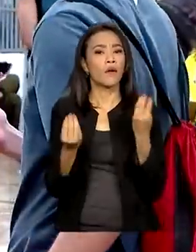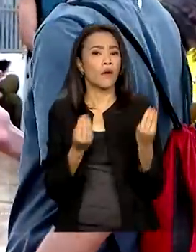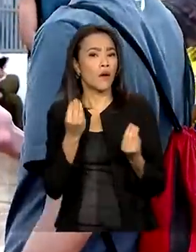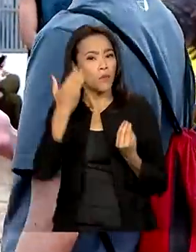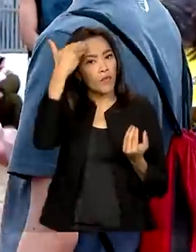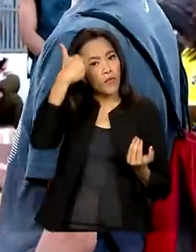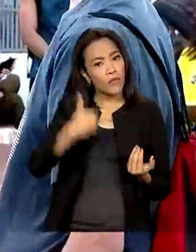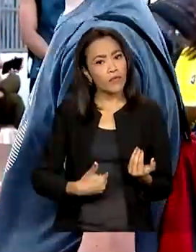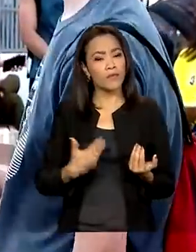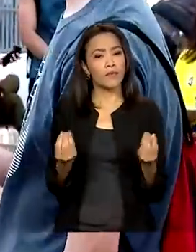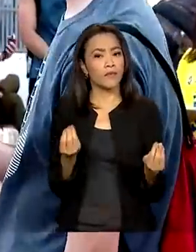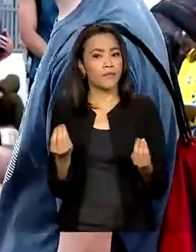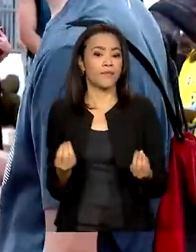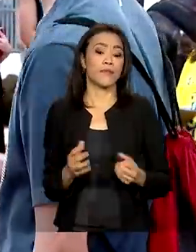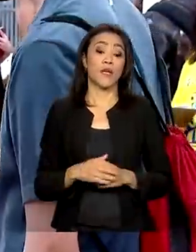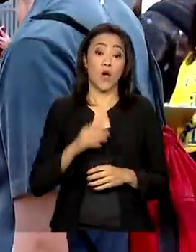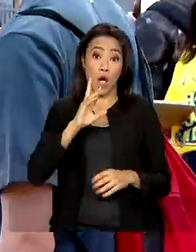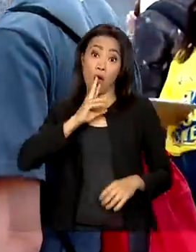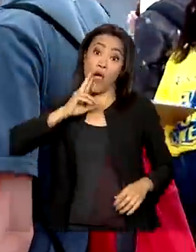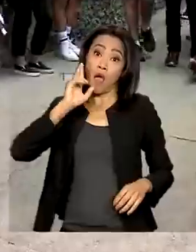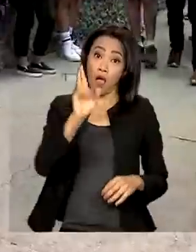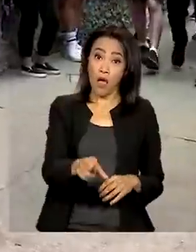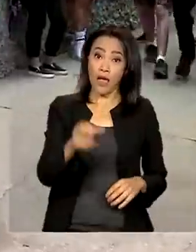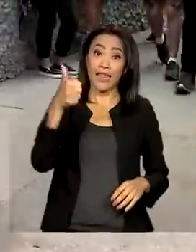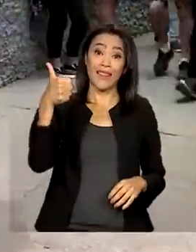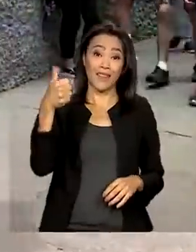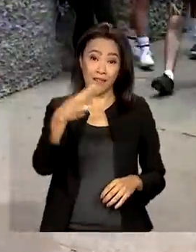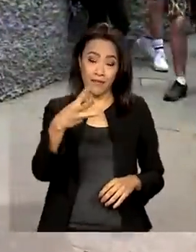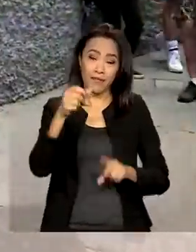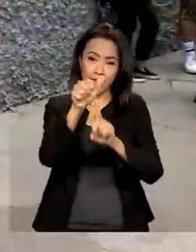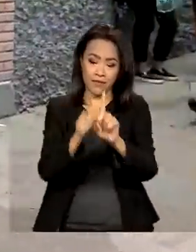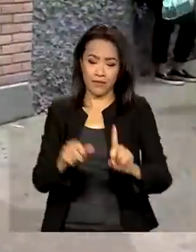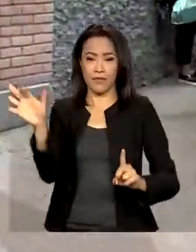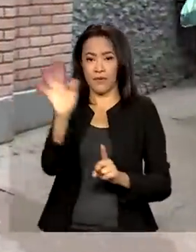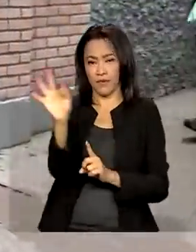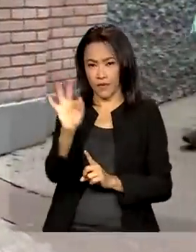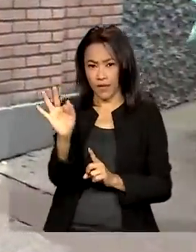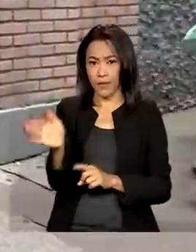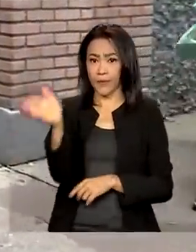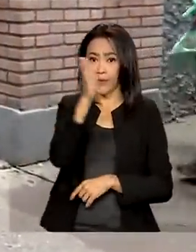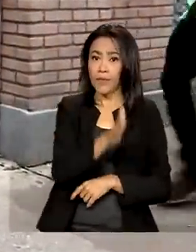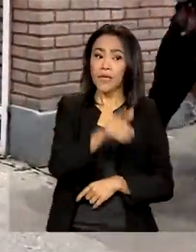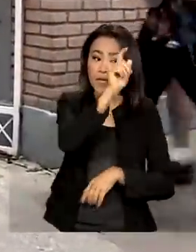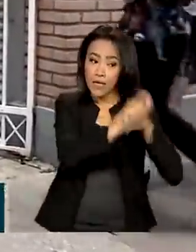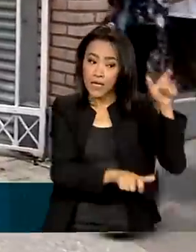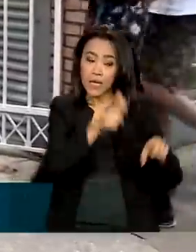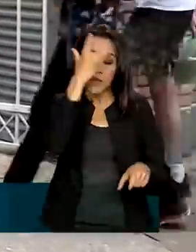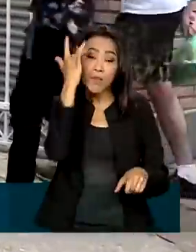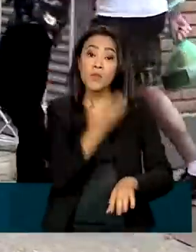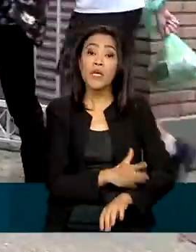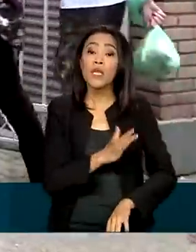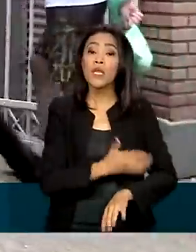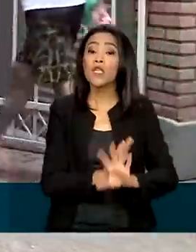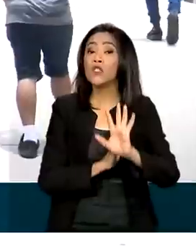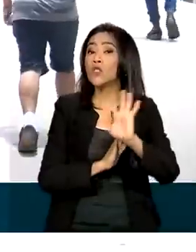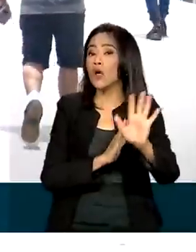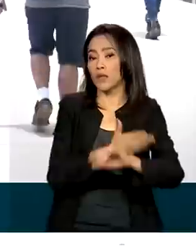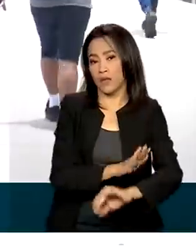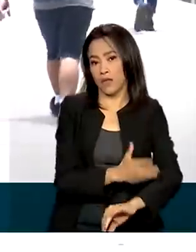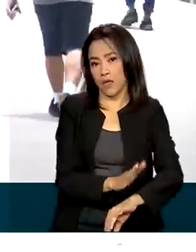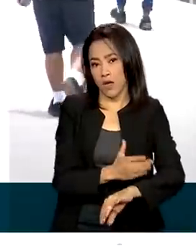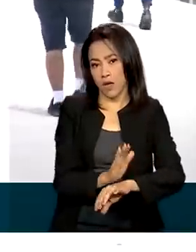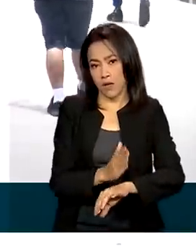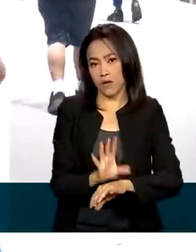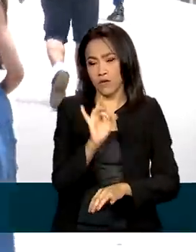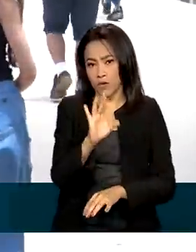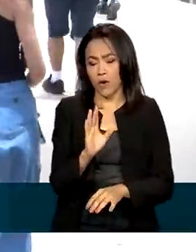previsto para o dia 13 de fevereiro do ano que vem. E para os treineiros, esse resultado e a vista pedagógica na redação